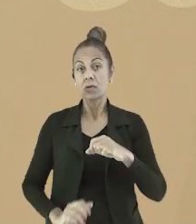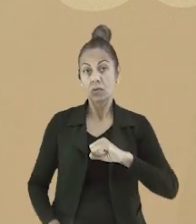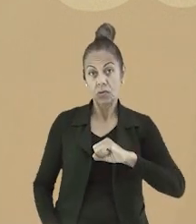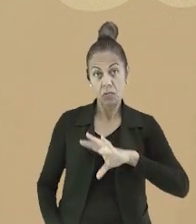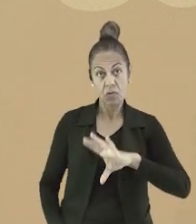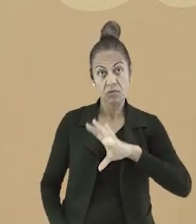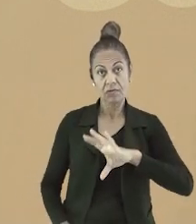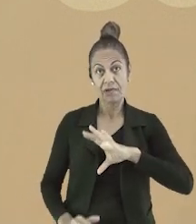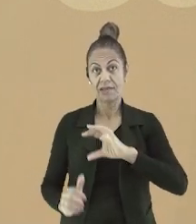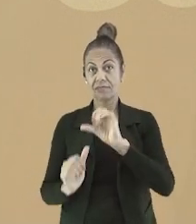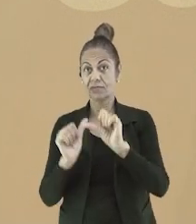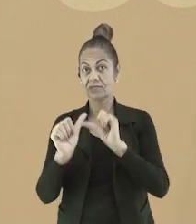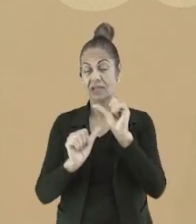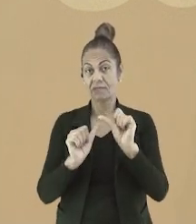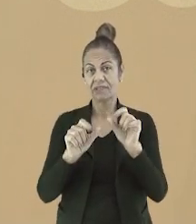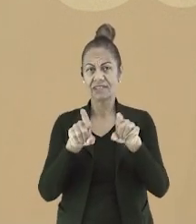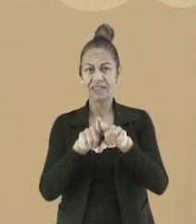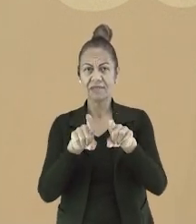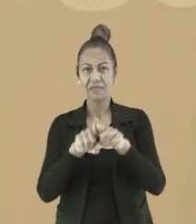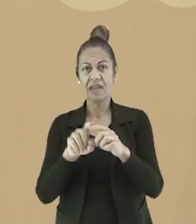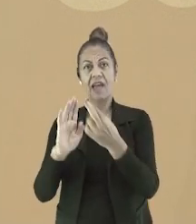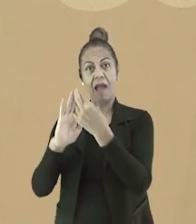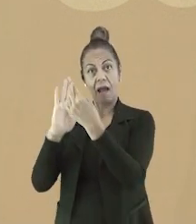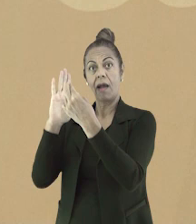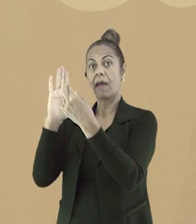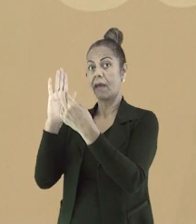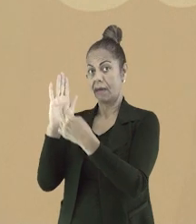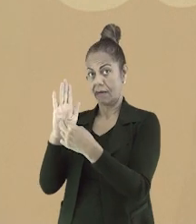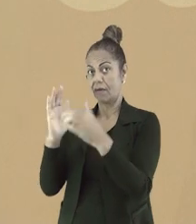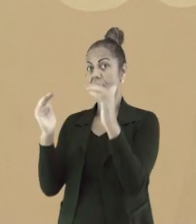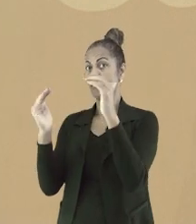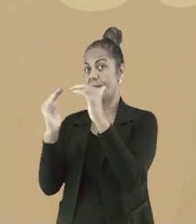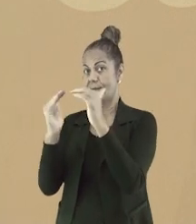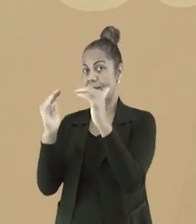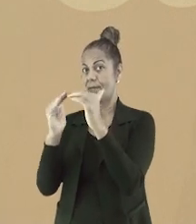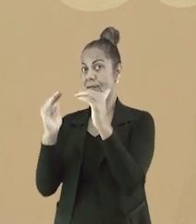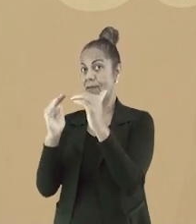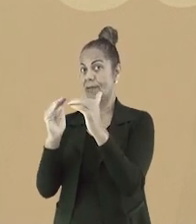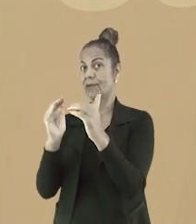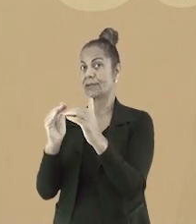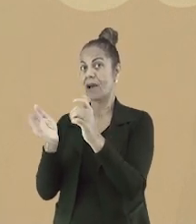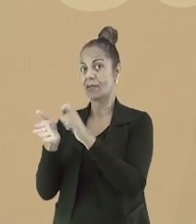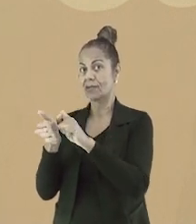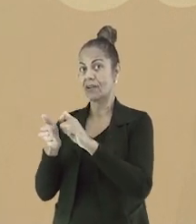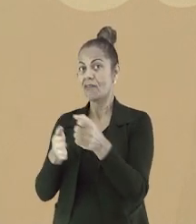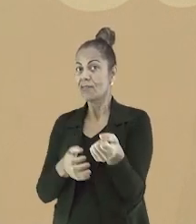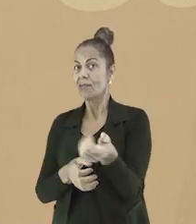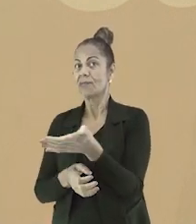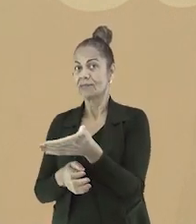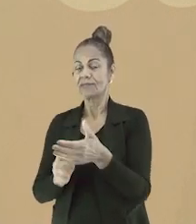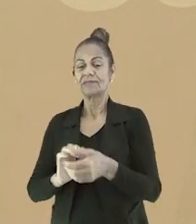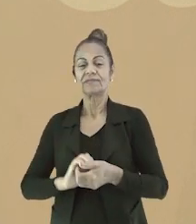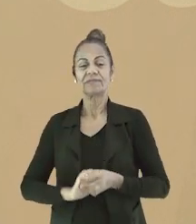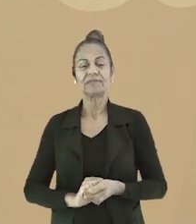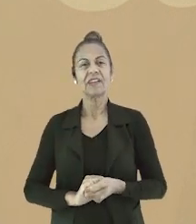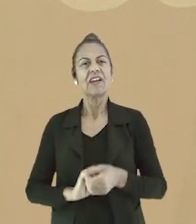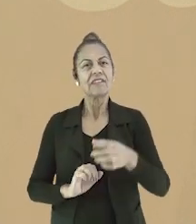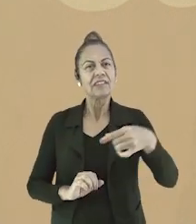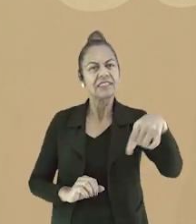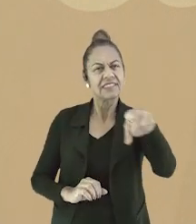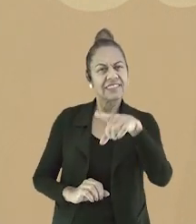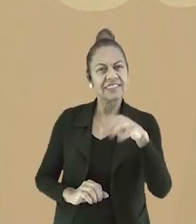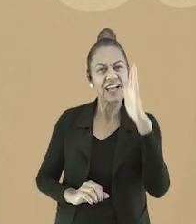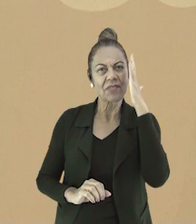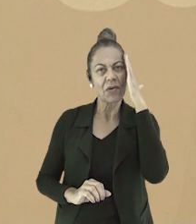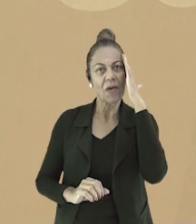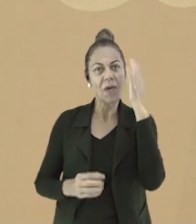algumas palavras do português. Também relembramos algumas regras do novo acordo ortográfico. Você sabia que pode participar